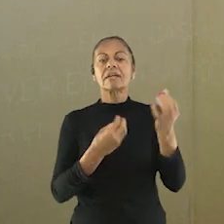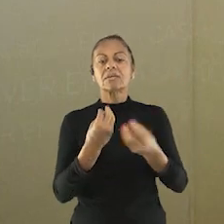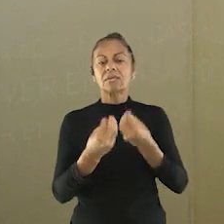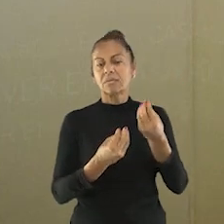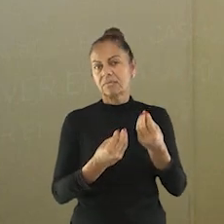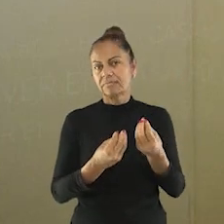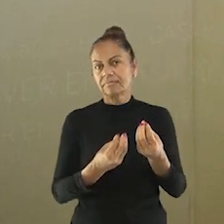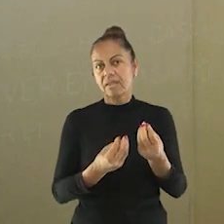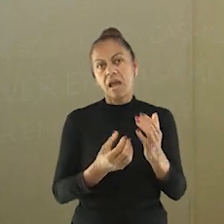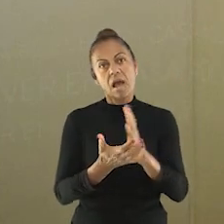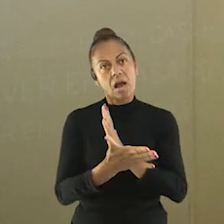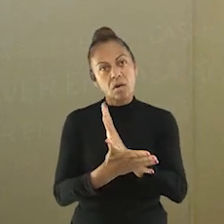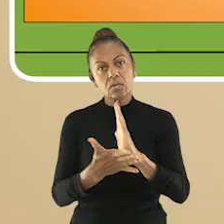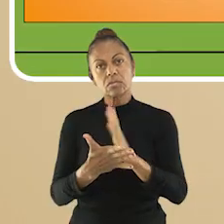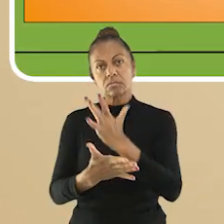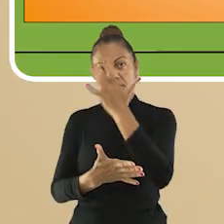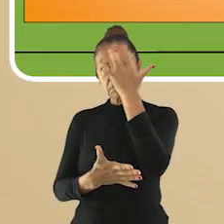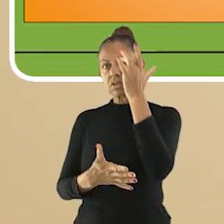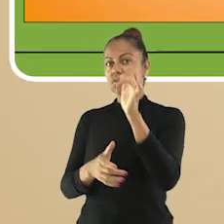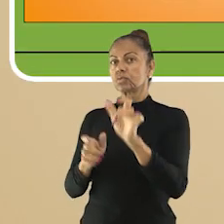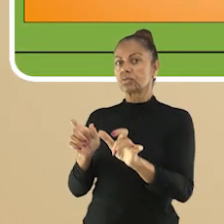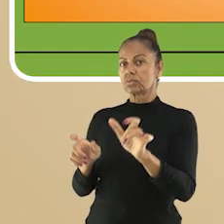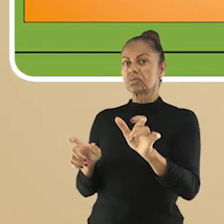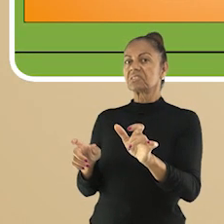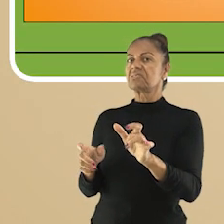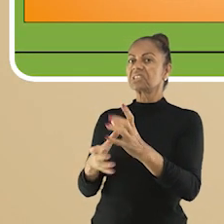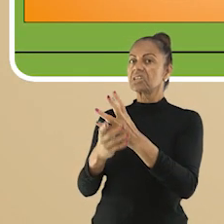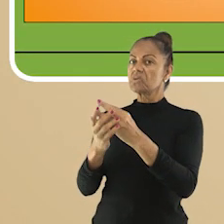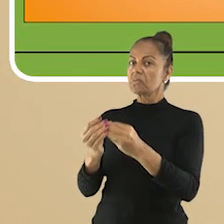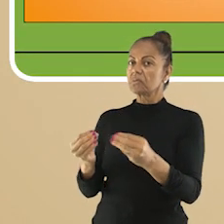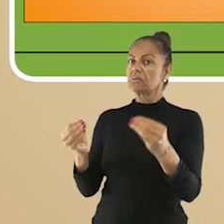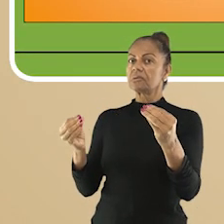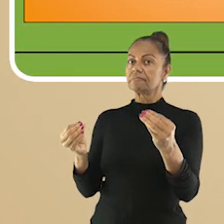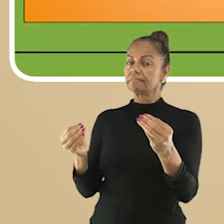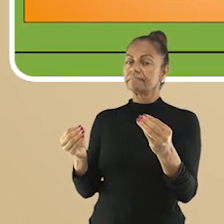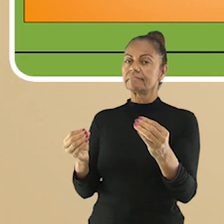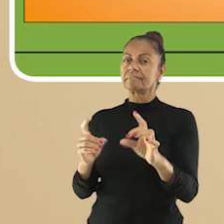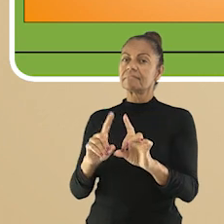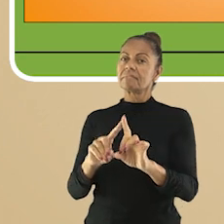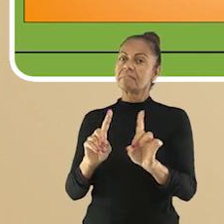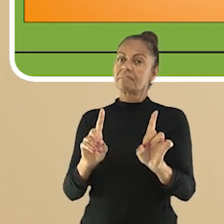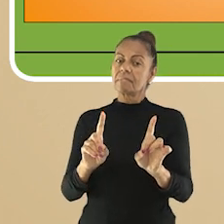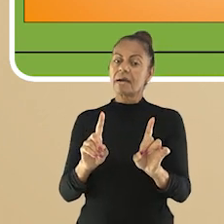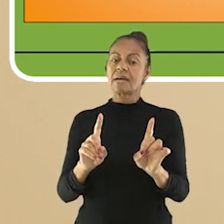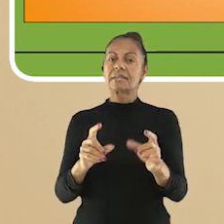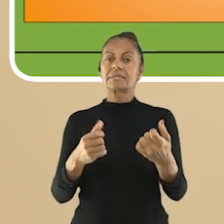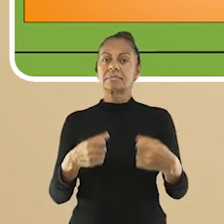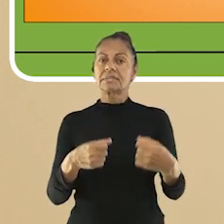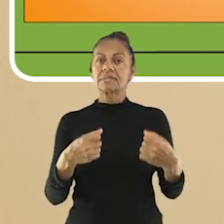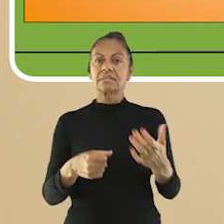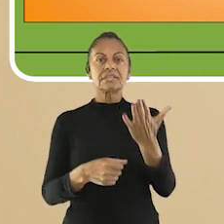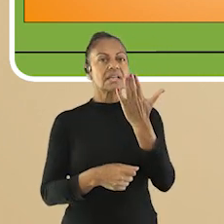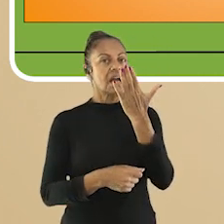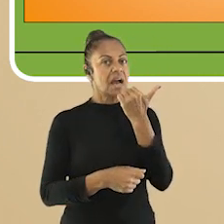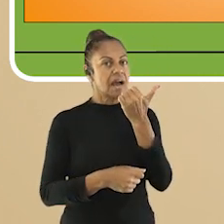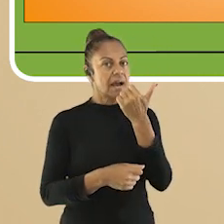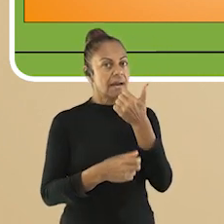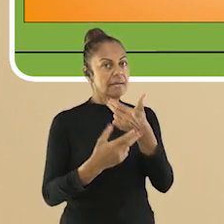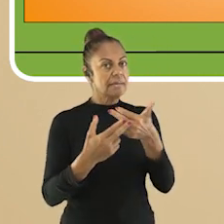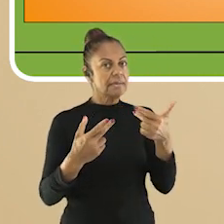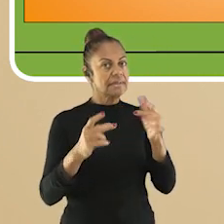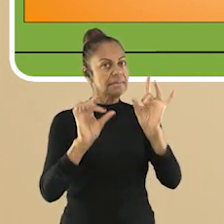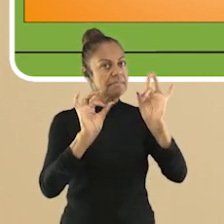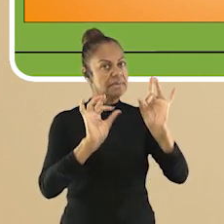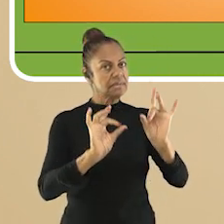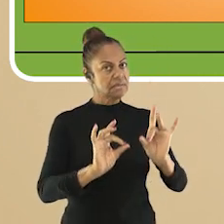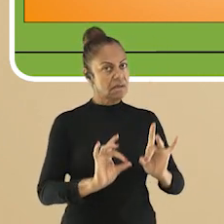três meses de abstenção total dele. Alguns pacientes têm sucesso não manifestando mais intolerância. Porém, caso não dê certo, é